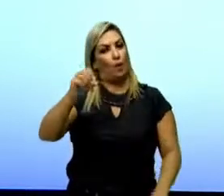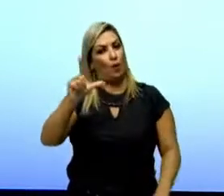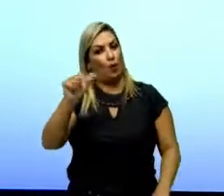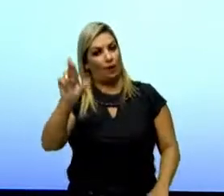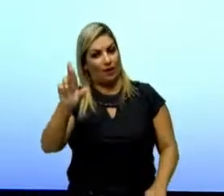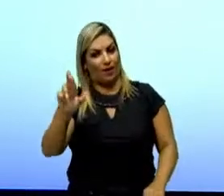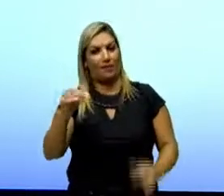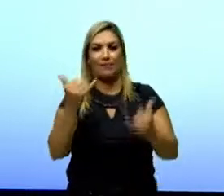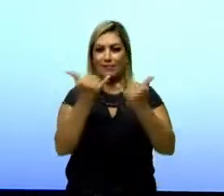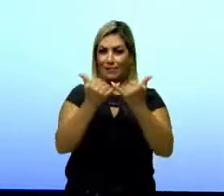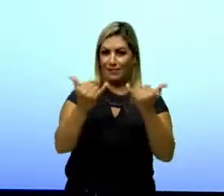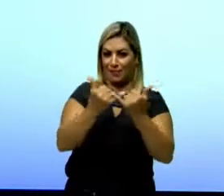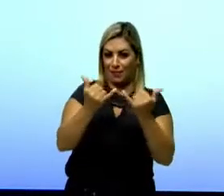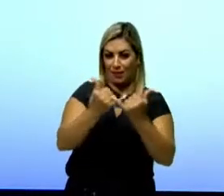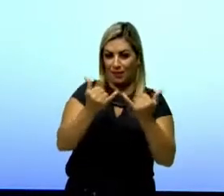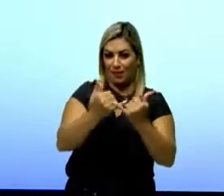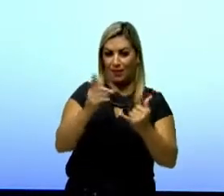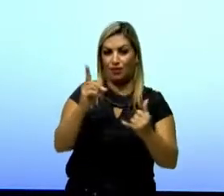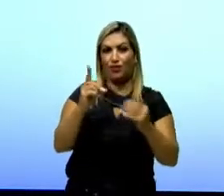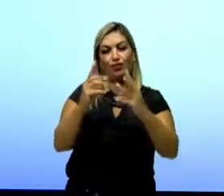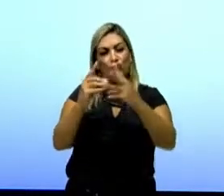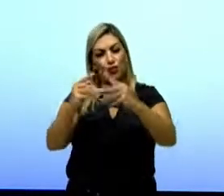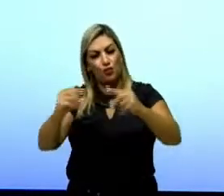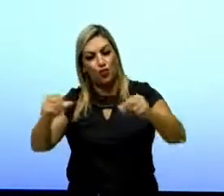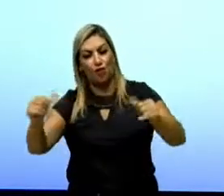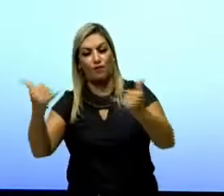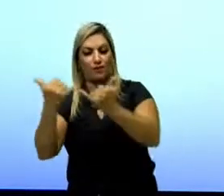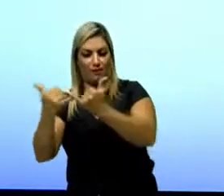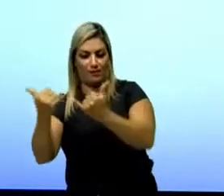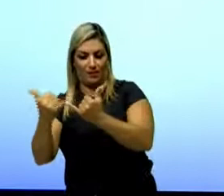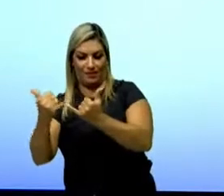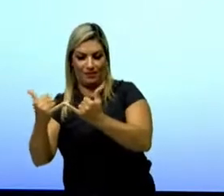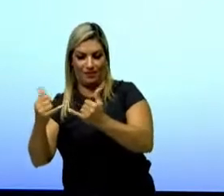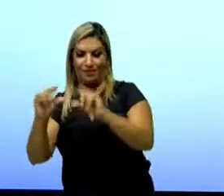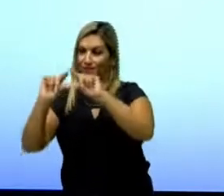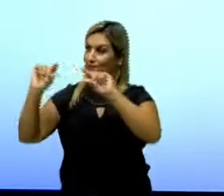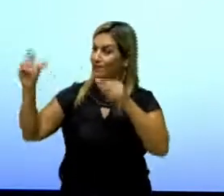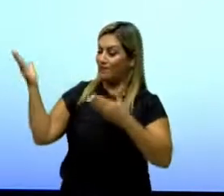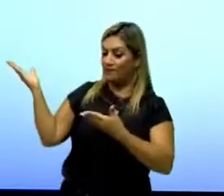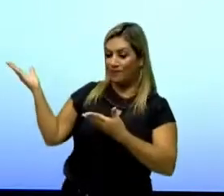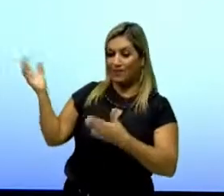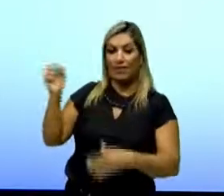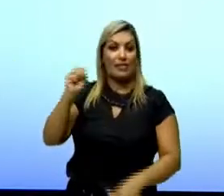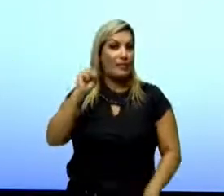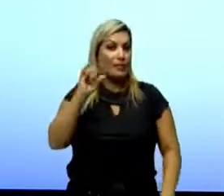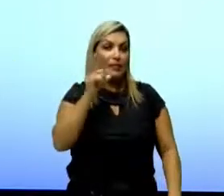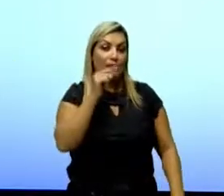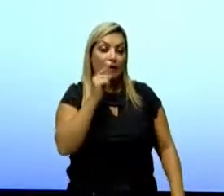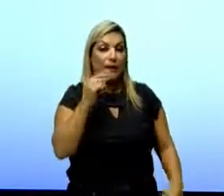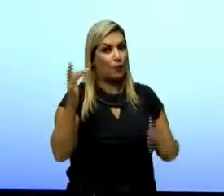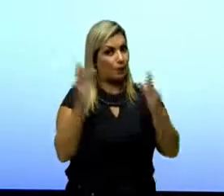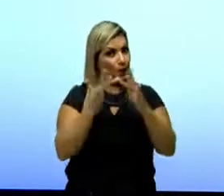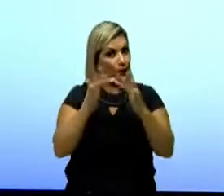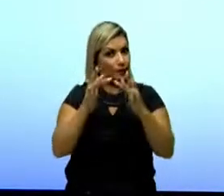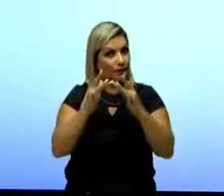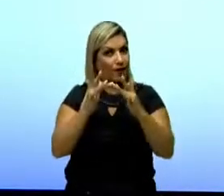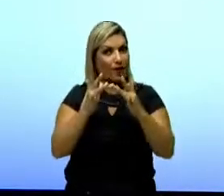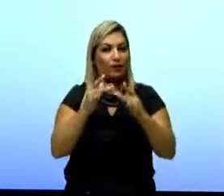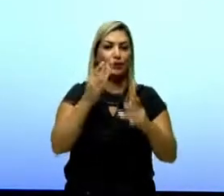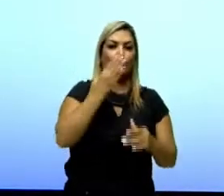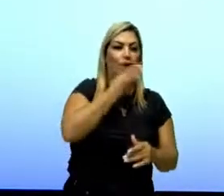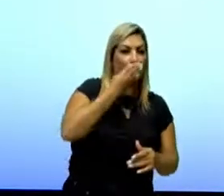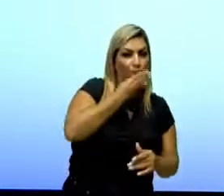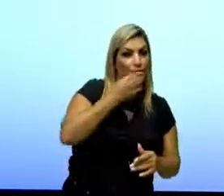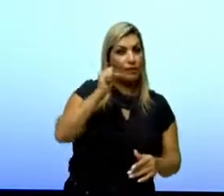frase, semelhante dissolve semelhante. Ou seja, se a água for, por exemplo, colocada em contato com açúcar e sal,